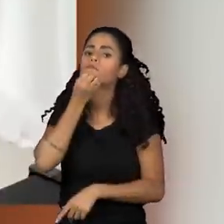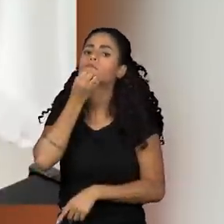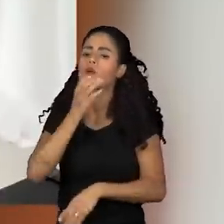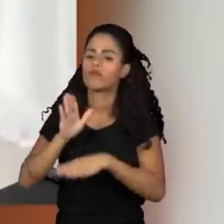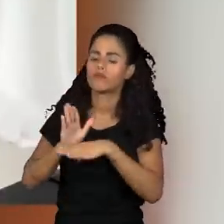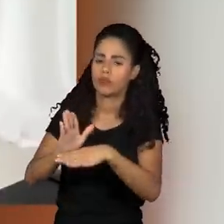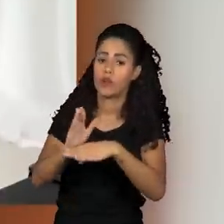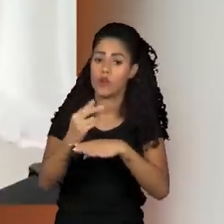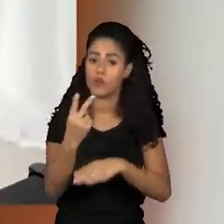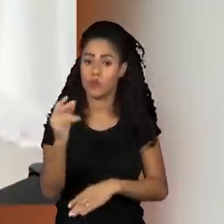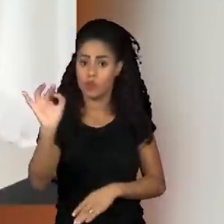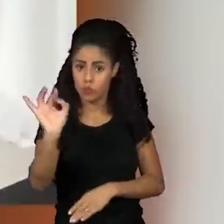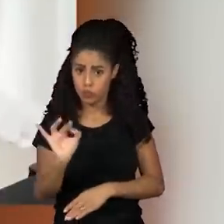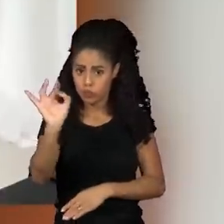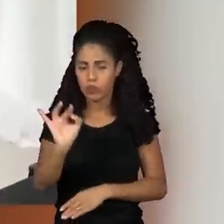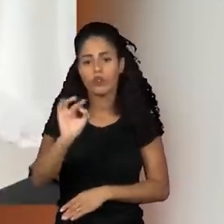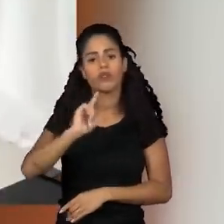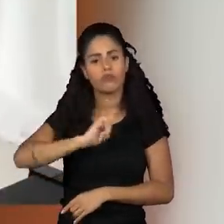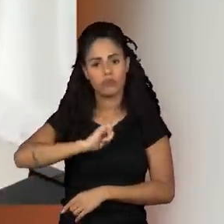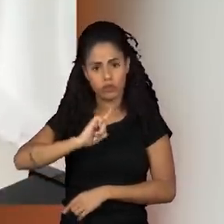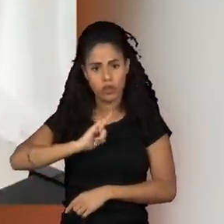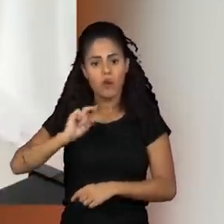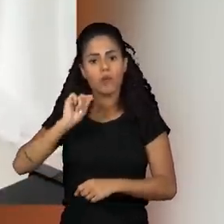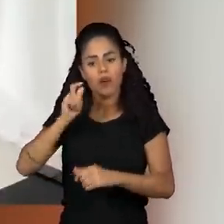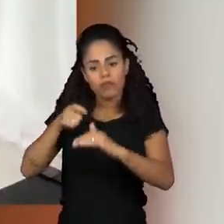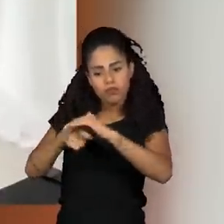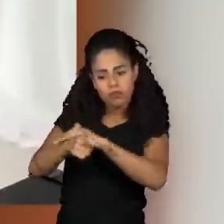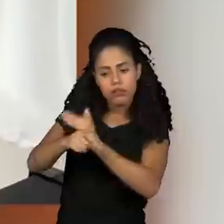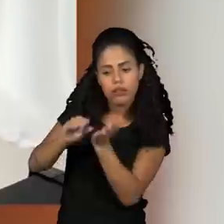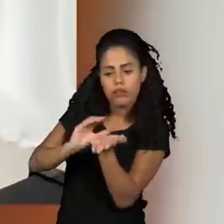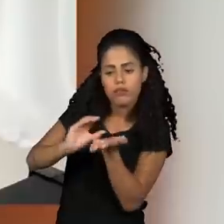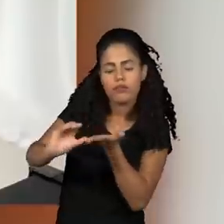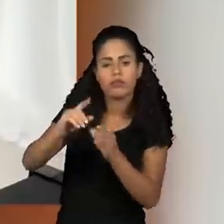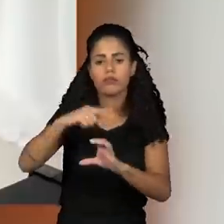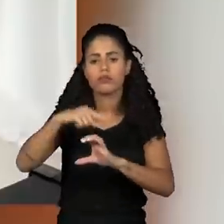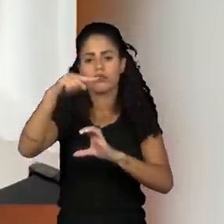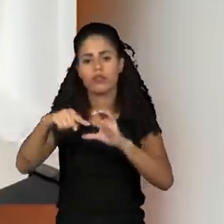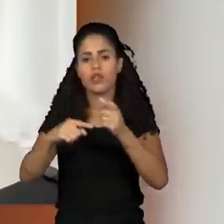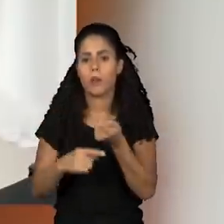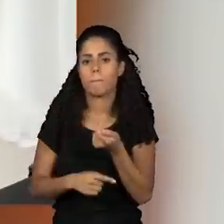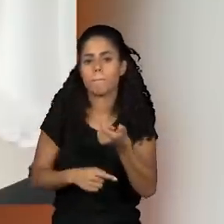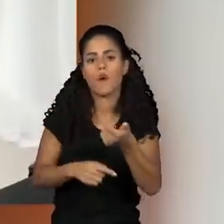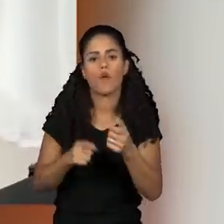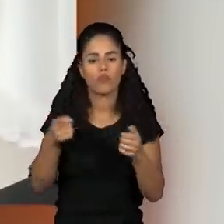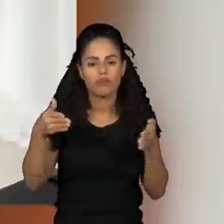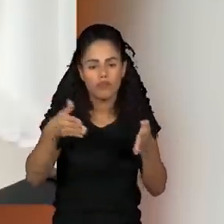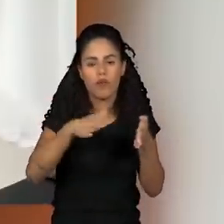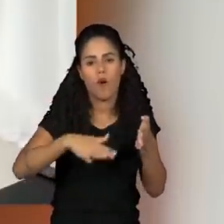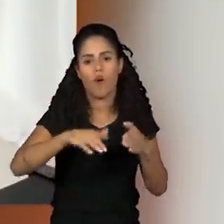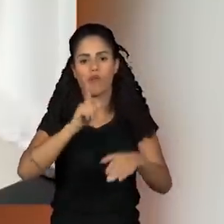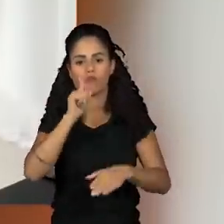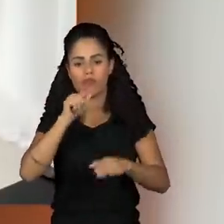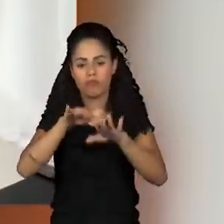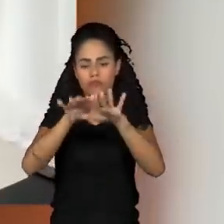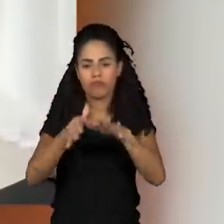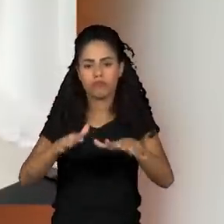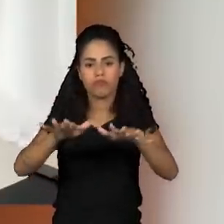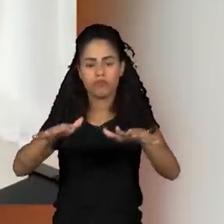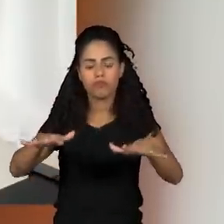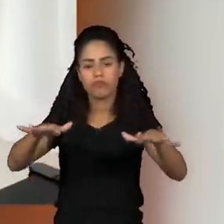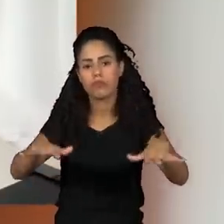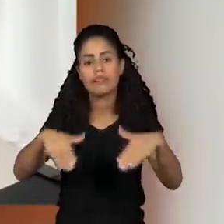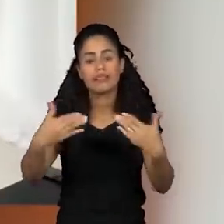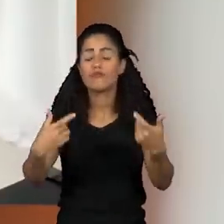cerca de 2% do investimento em ciência é para o oceano. Então, há uma lacuna, e